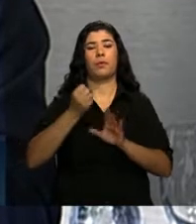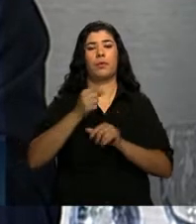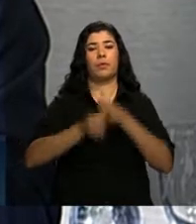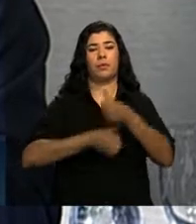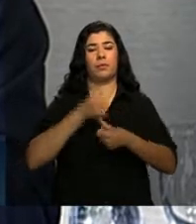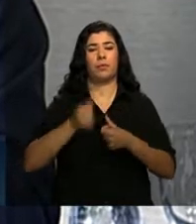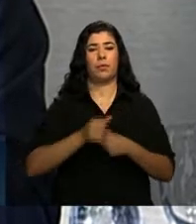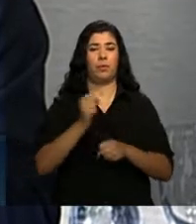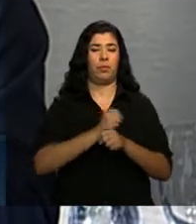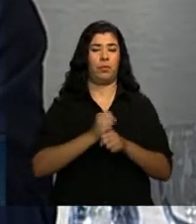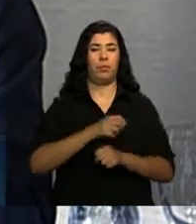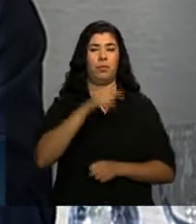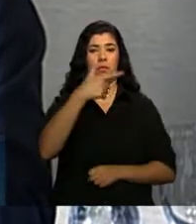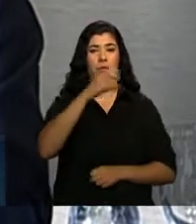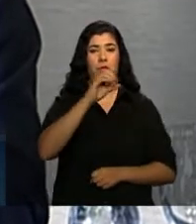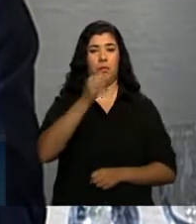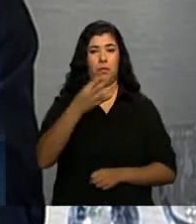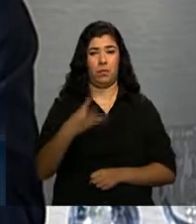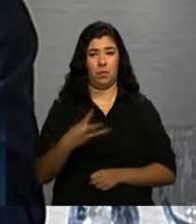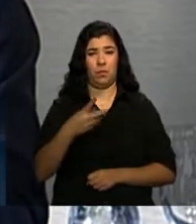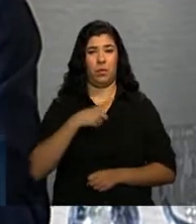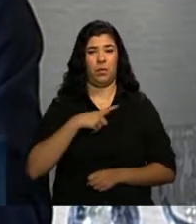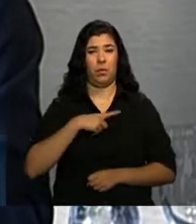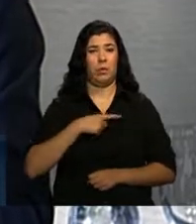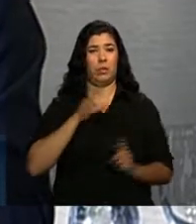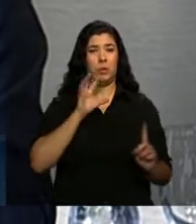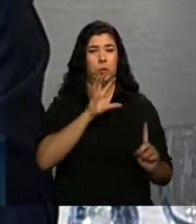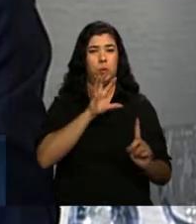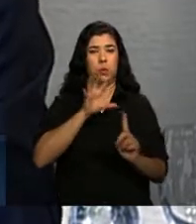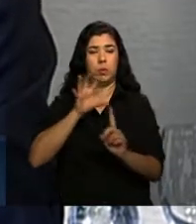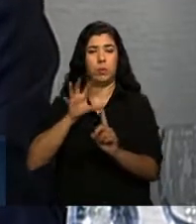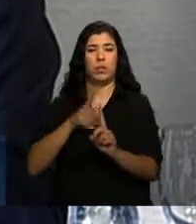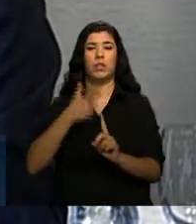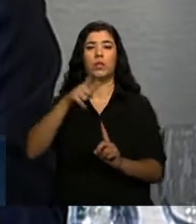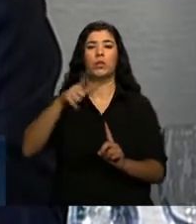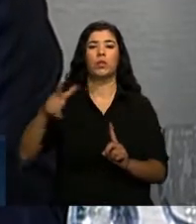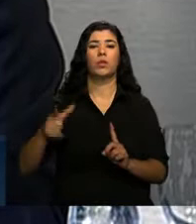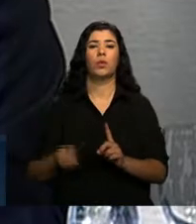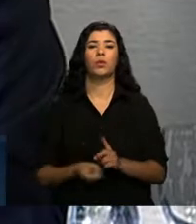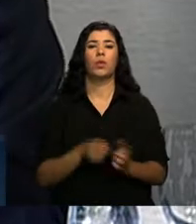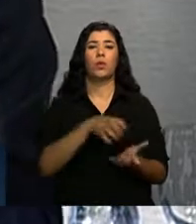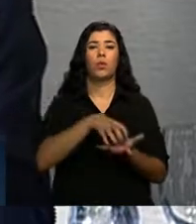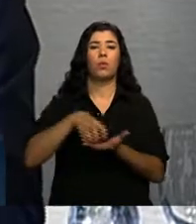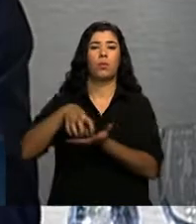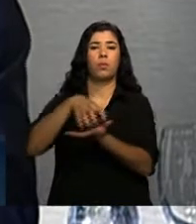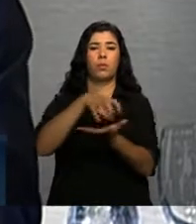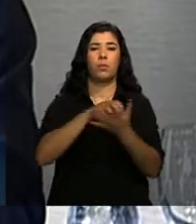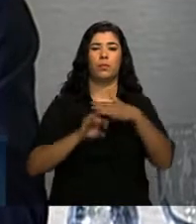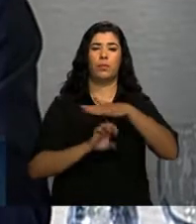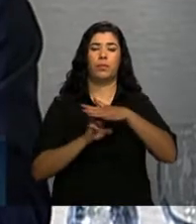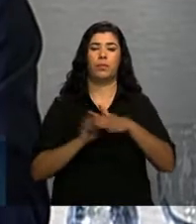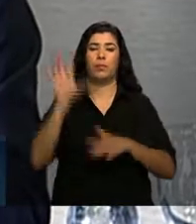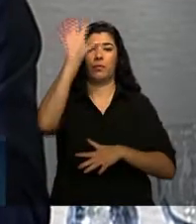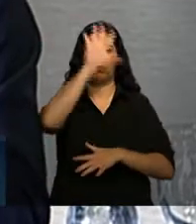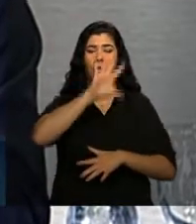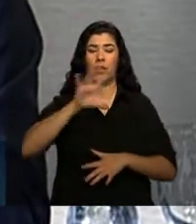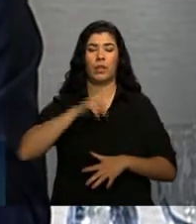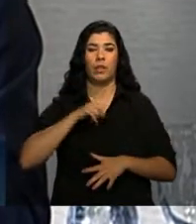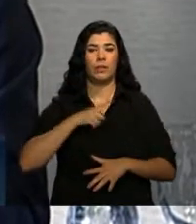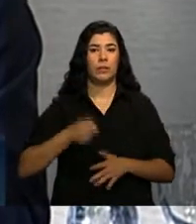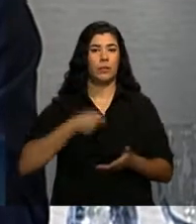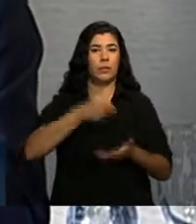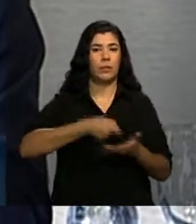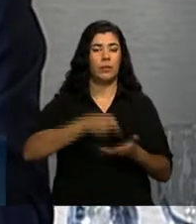insuportável das multinacionais para a implantação do NAT no Brasil, a um preço